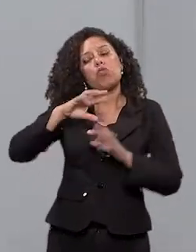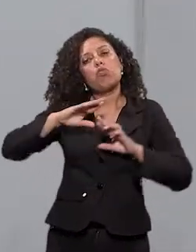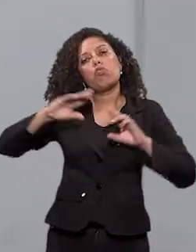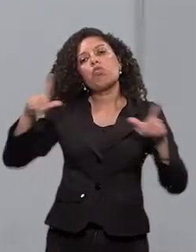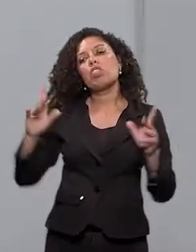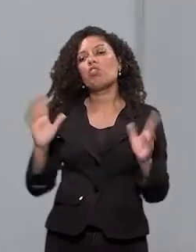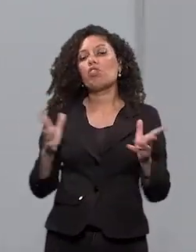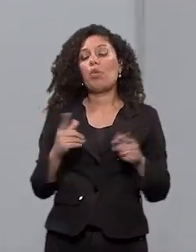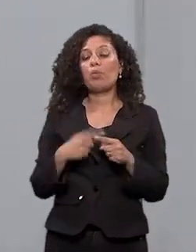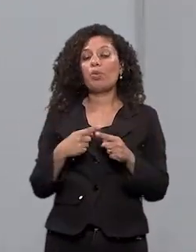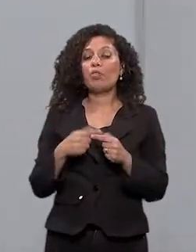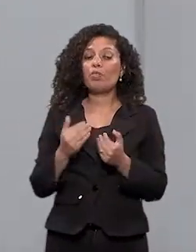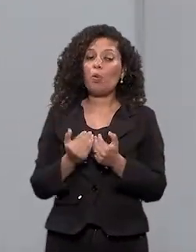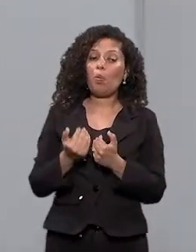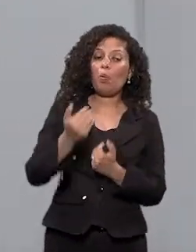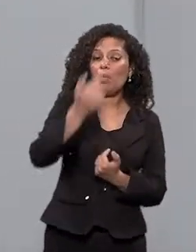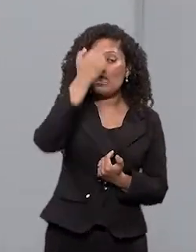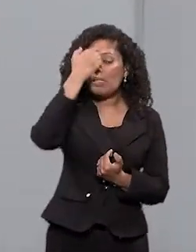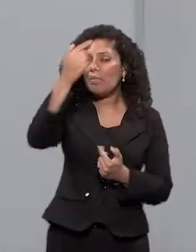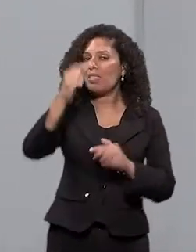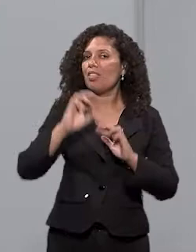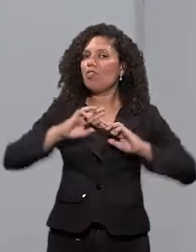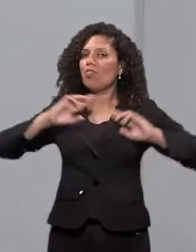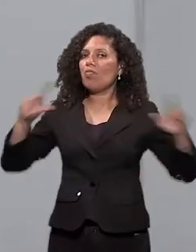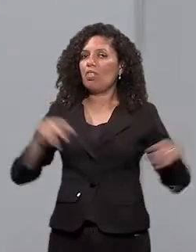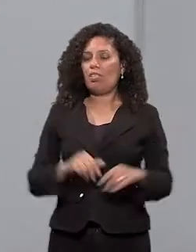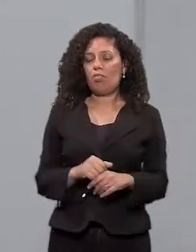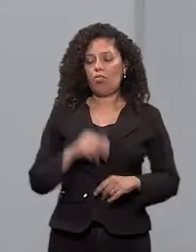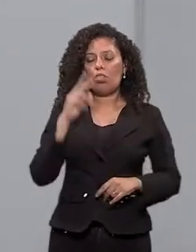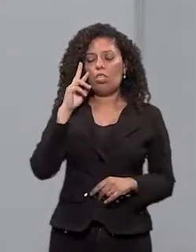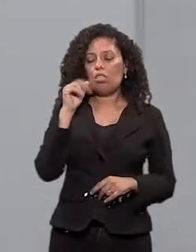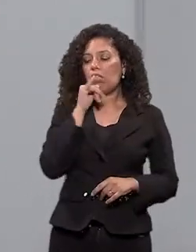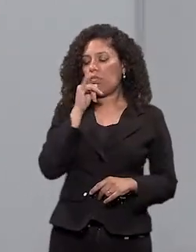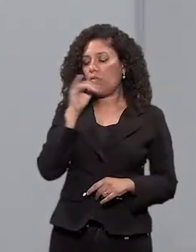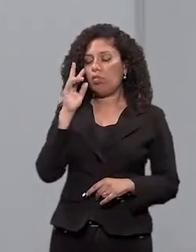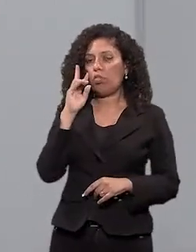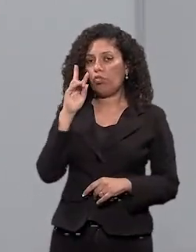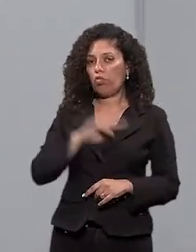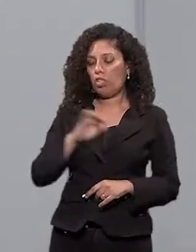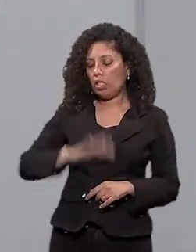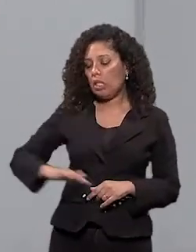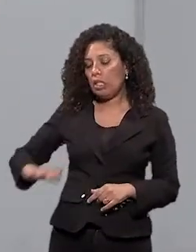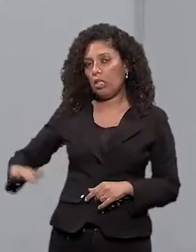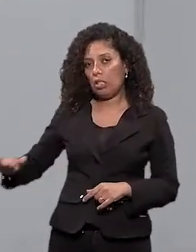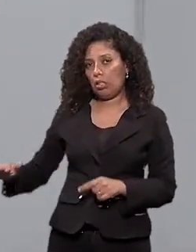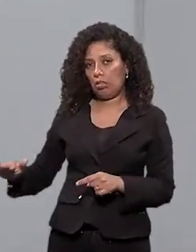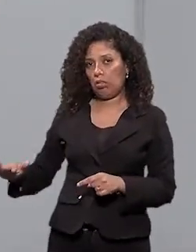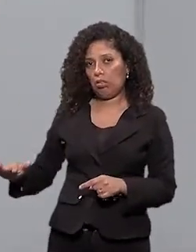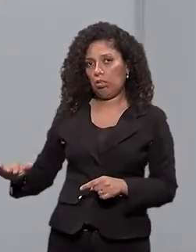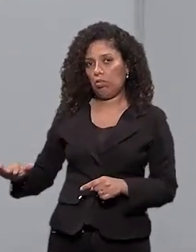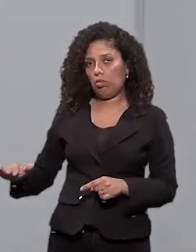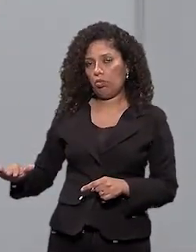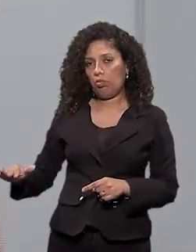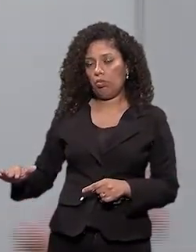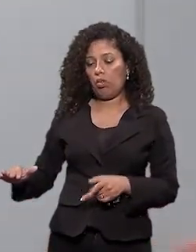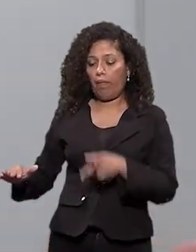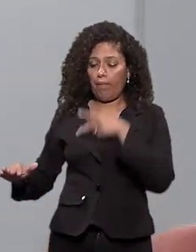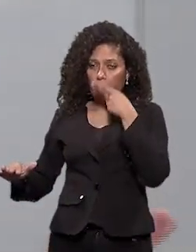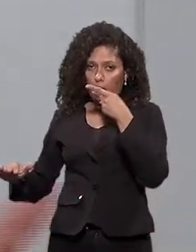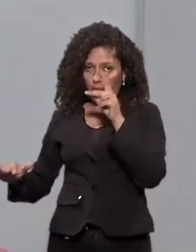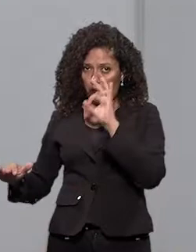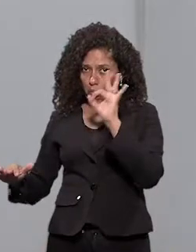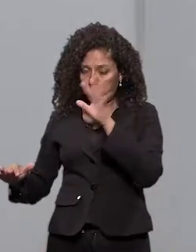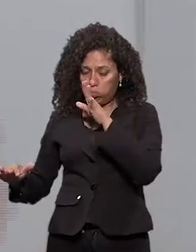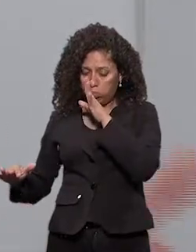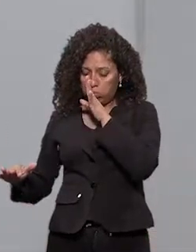porque o olhar muda, né? Então, eu já vi casos de crianças que não falavam,